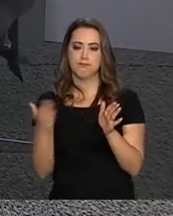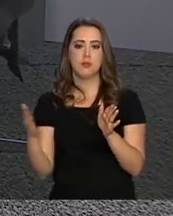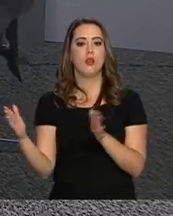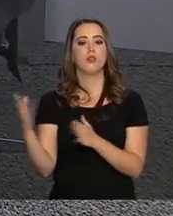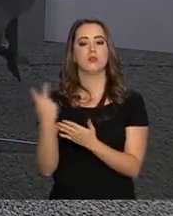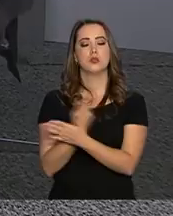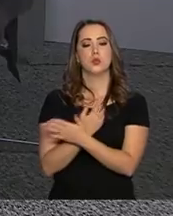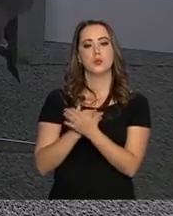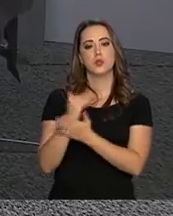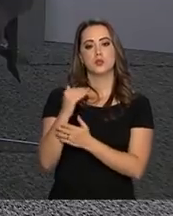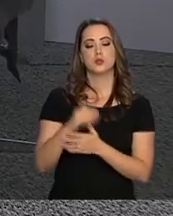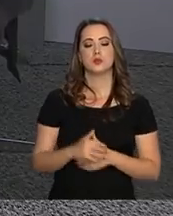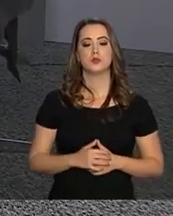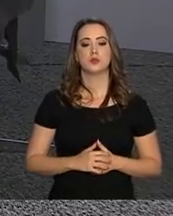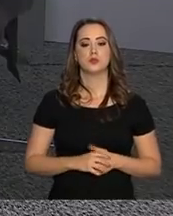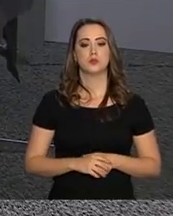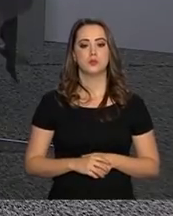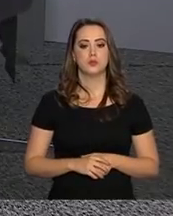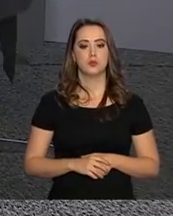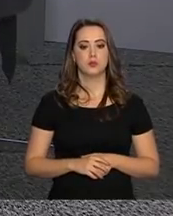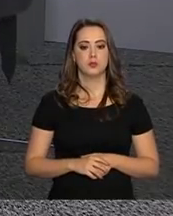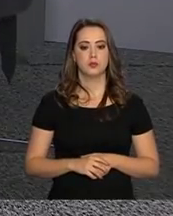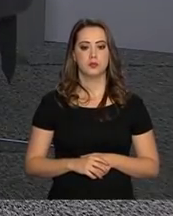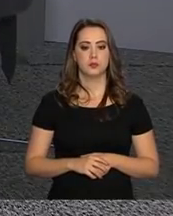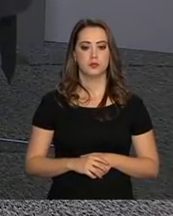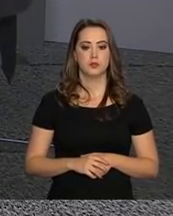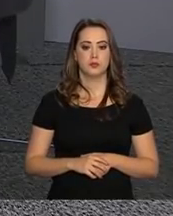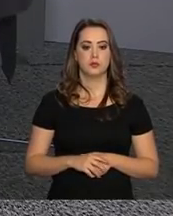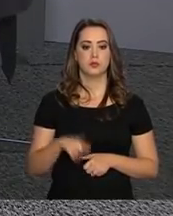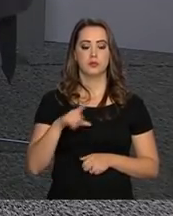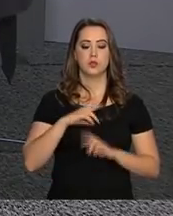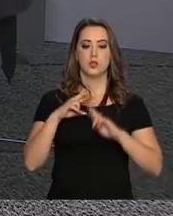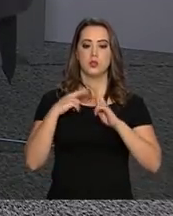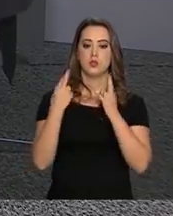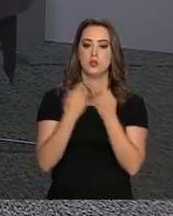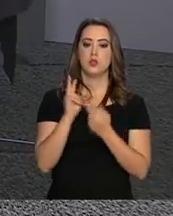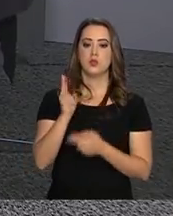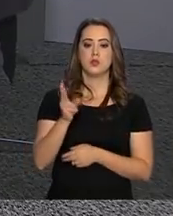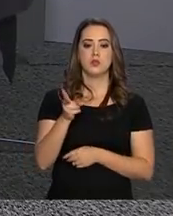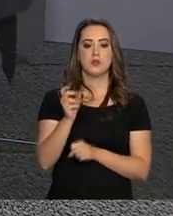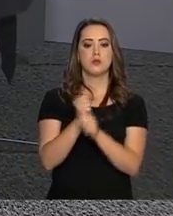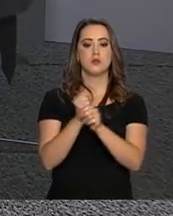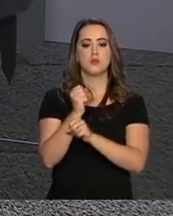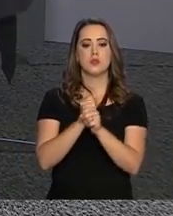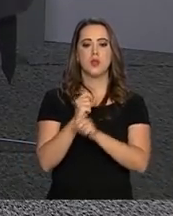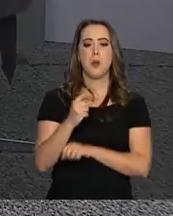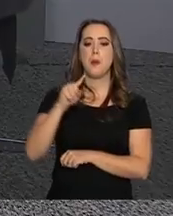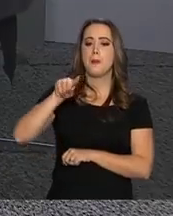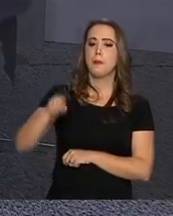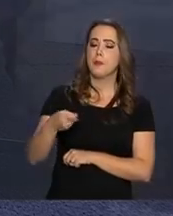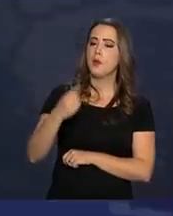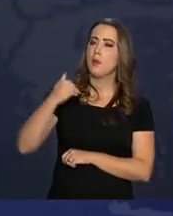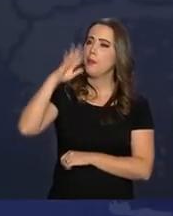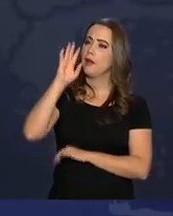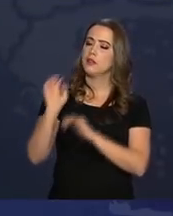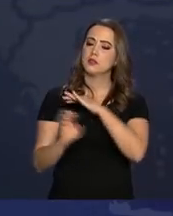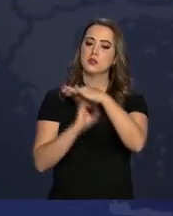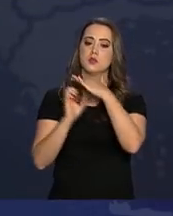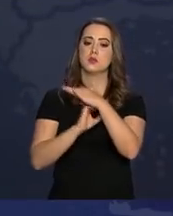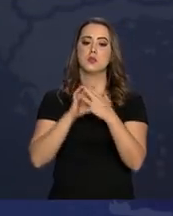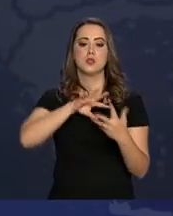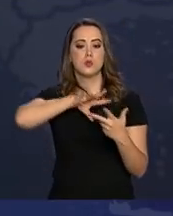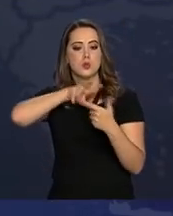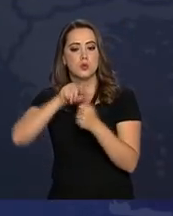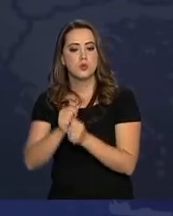do Fórum. Então, o Fórum reúne a cada ano as mil maiores empresas mundiais,